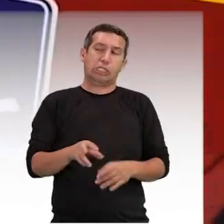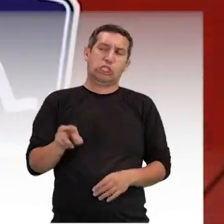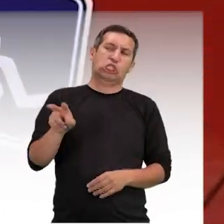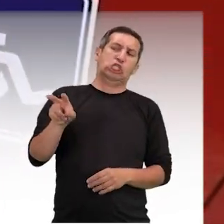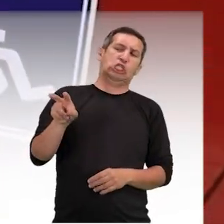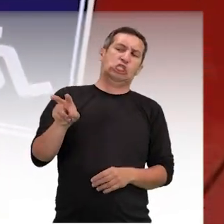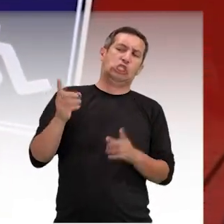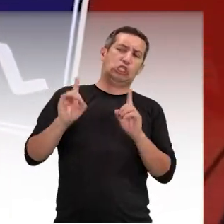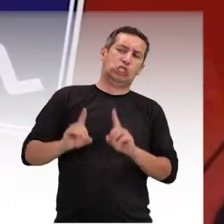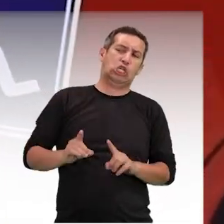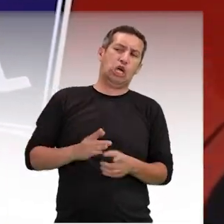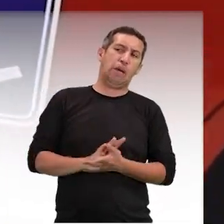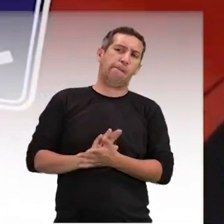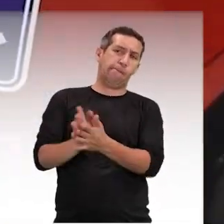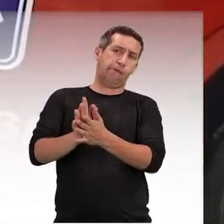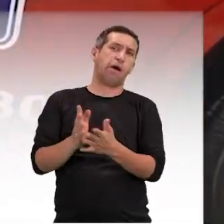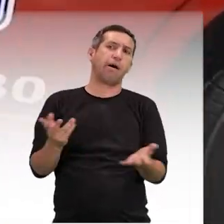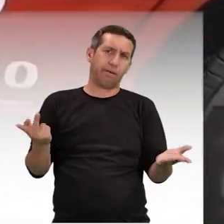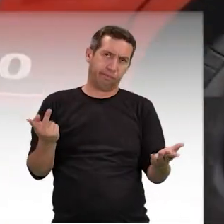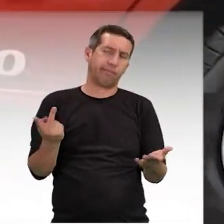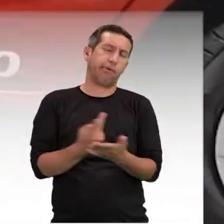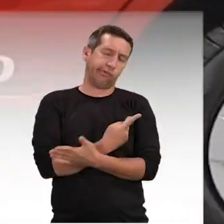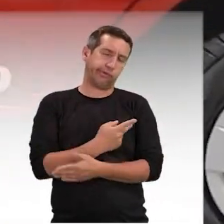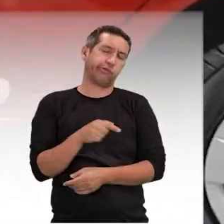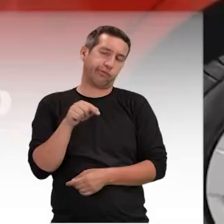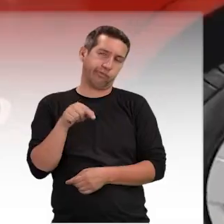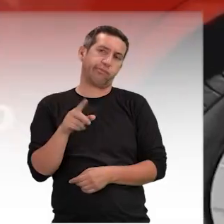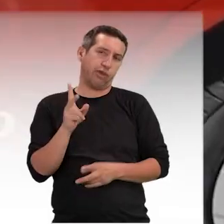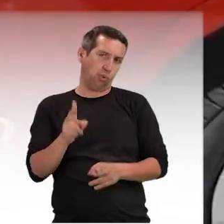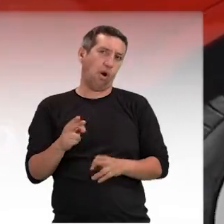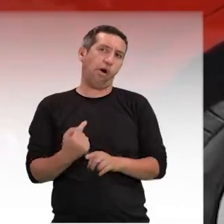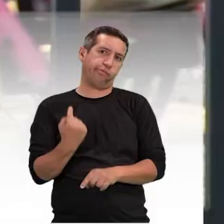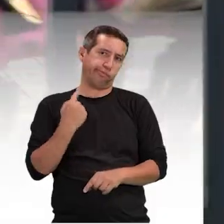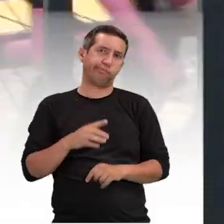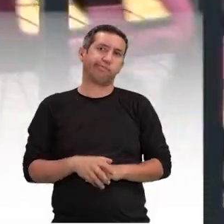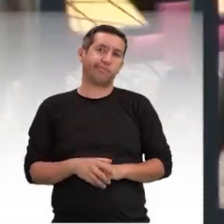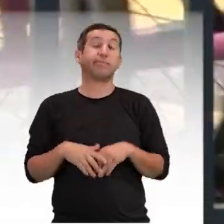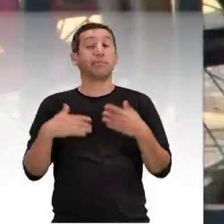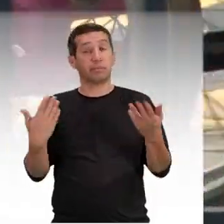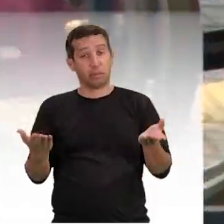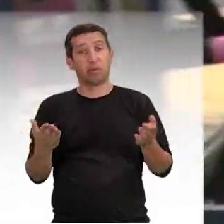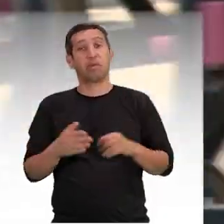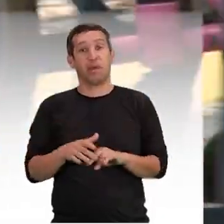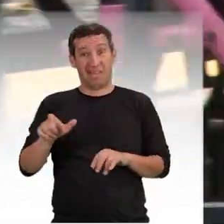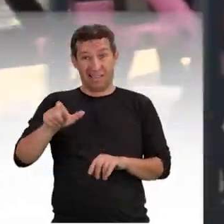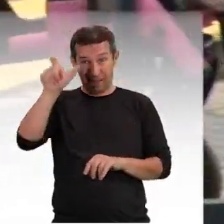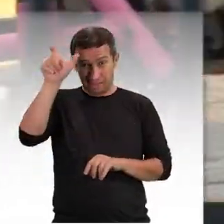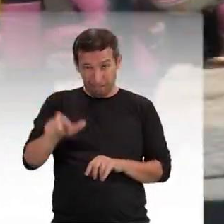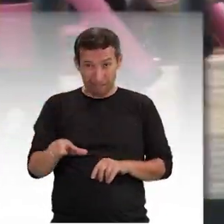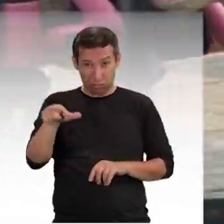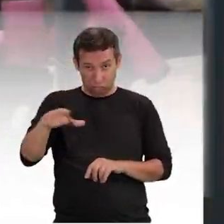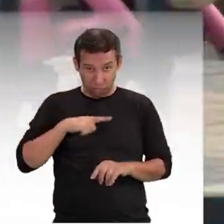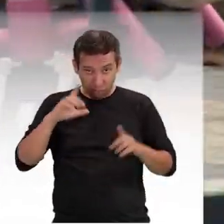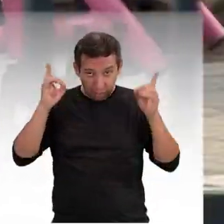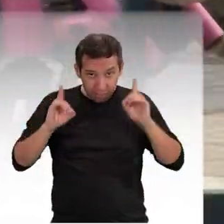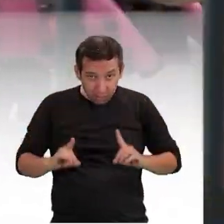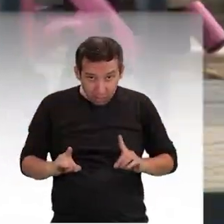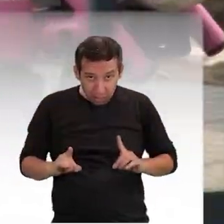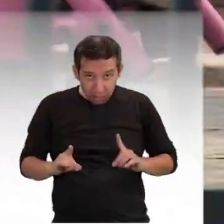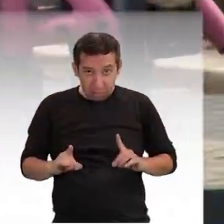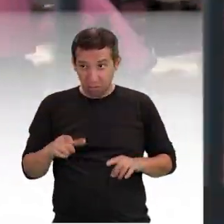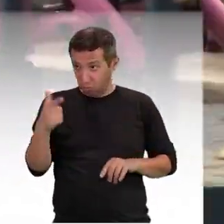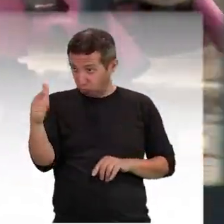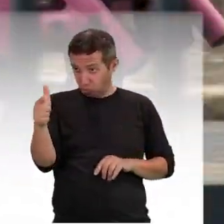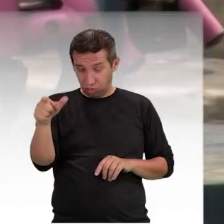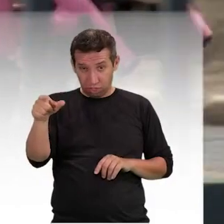ter uma deficiência, que é o que aconteceu. Então, na verdade, o fato da pessoa ter deficiência